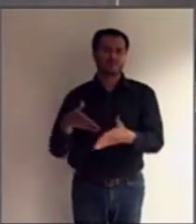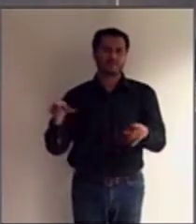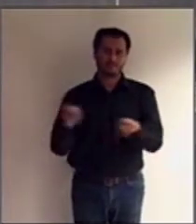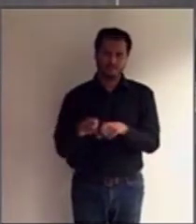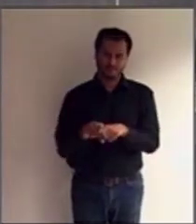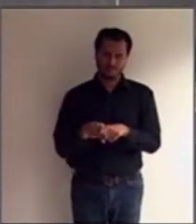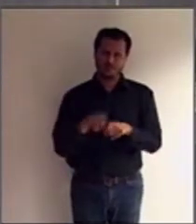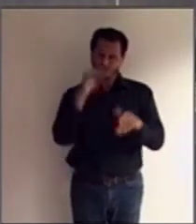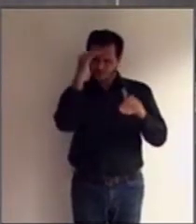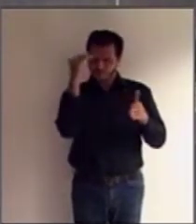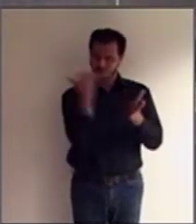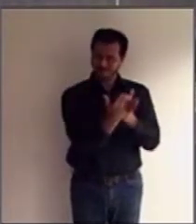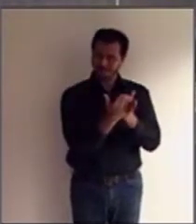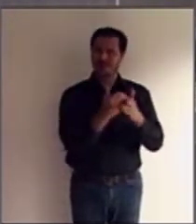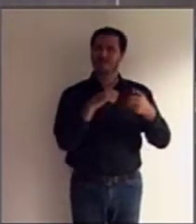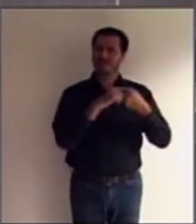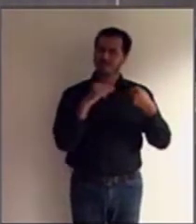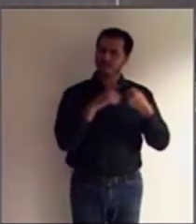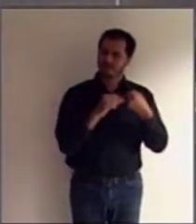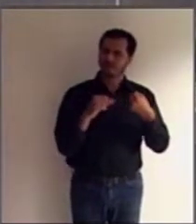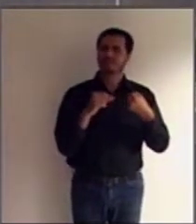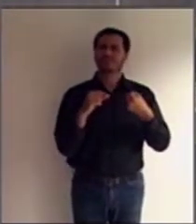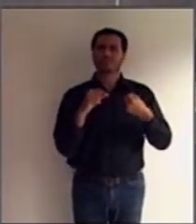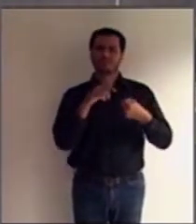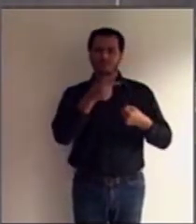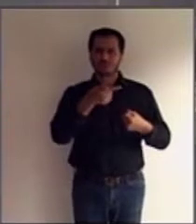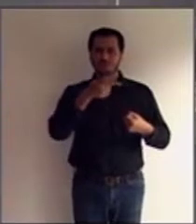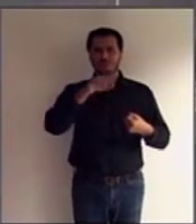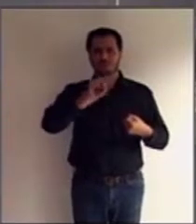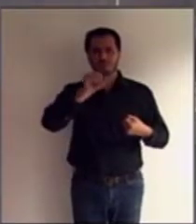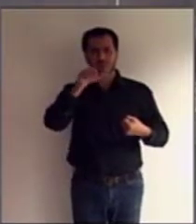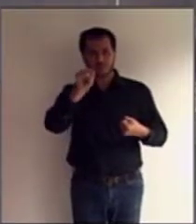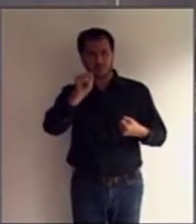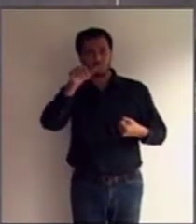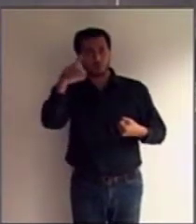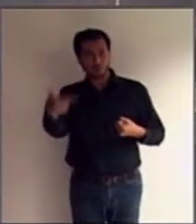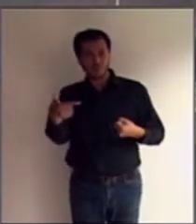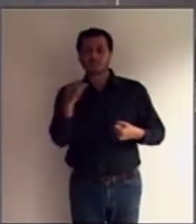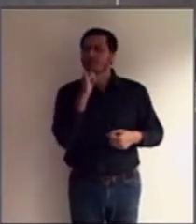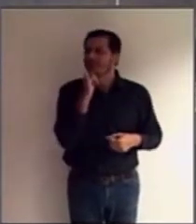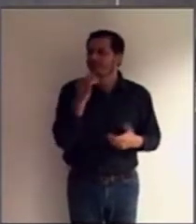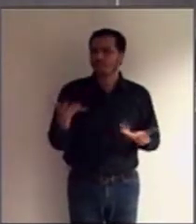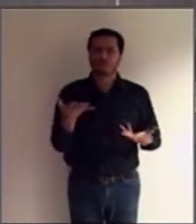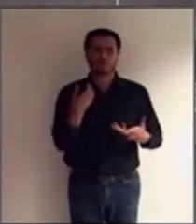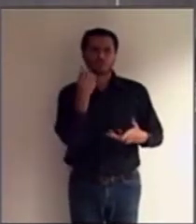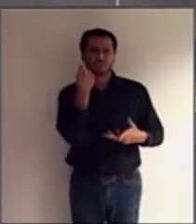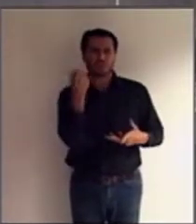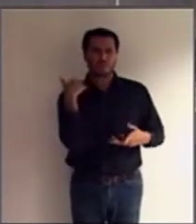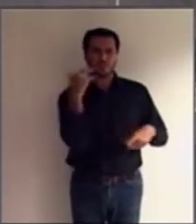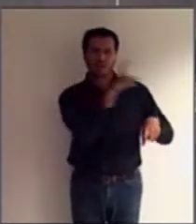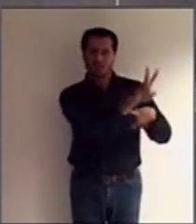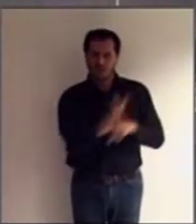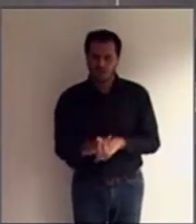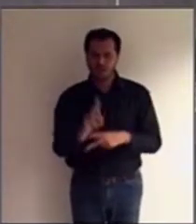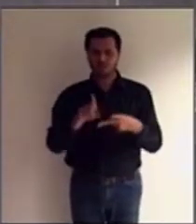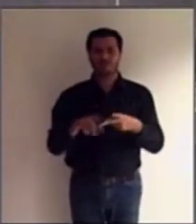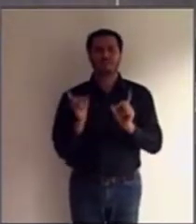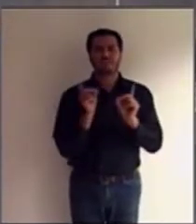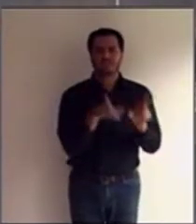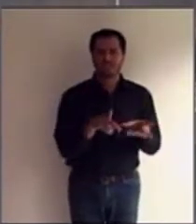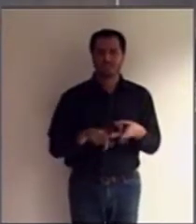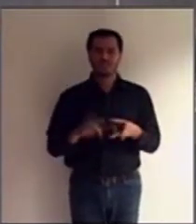ou seja, fazer empréstimos em bancos, assinar recibos de altos valores, vender,